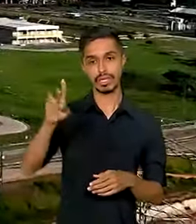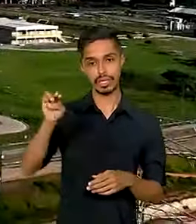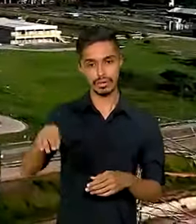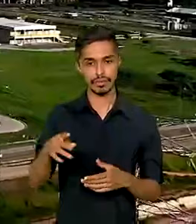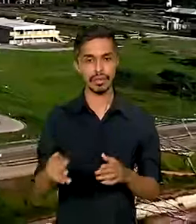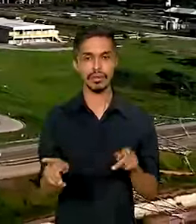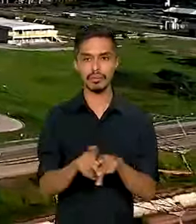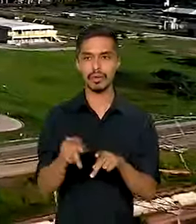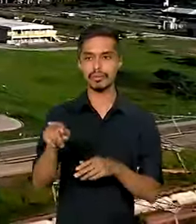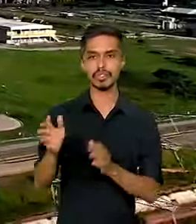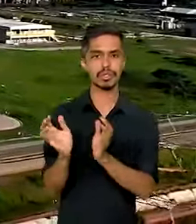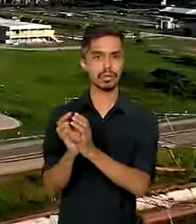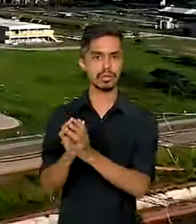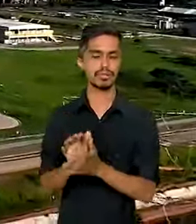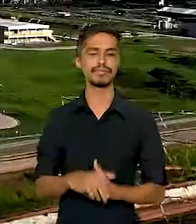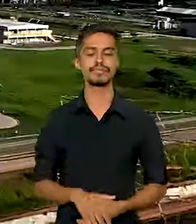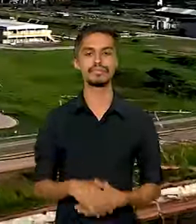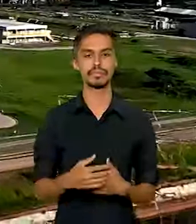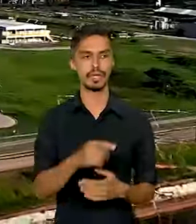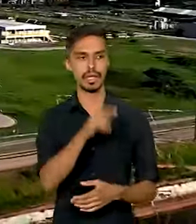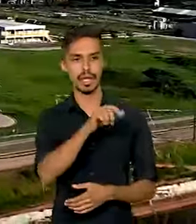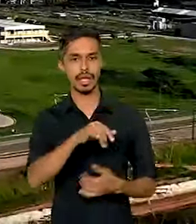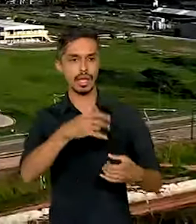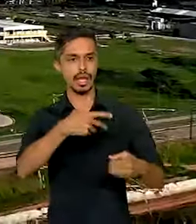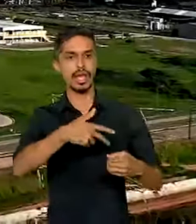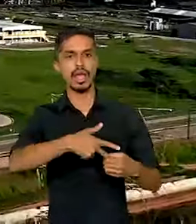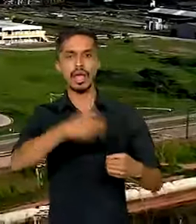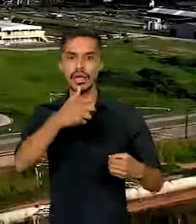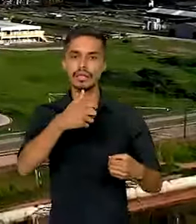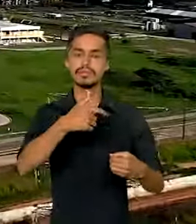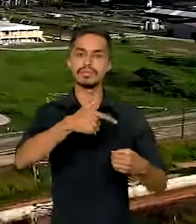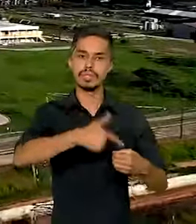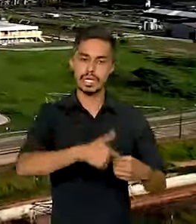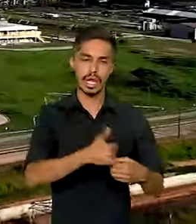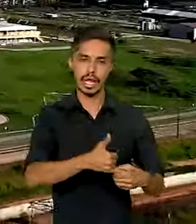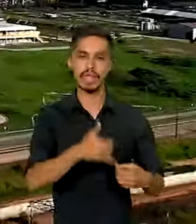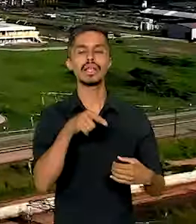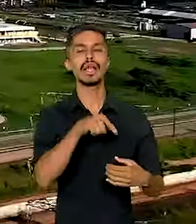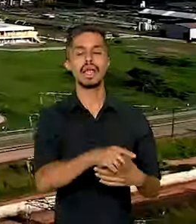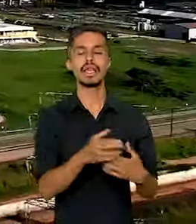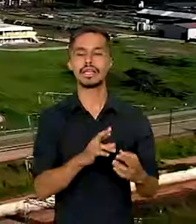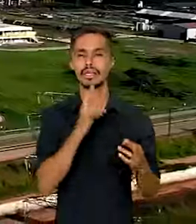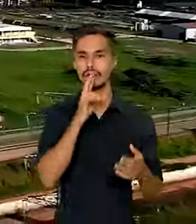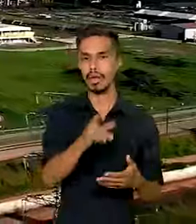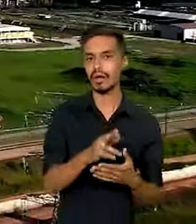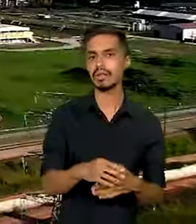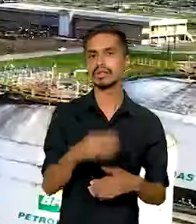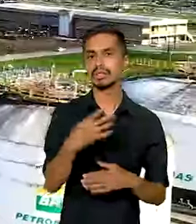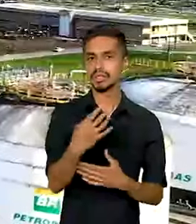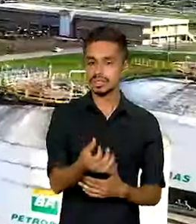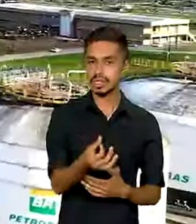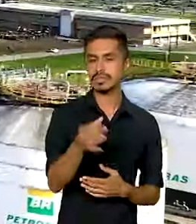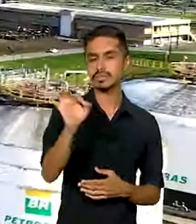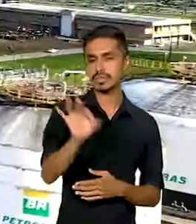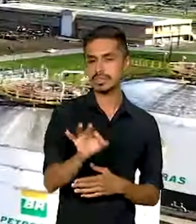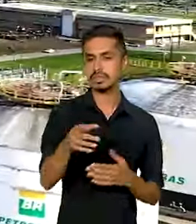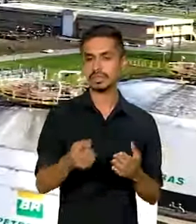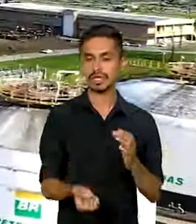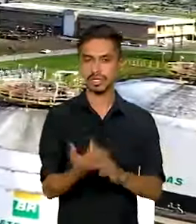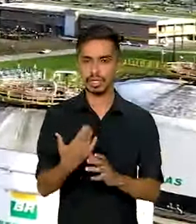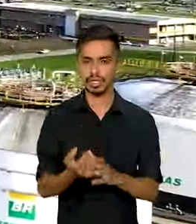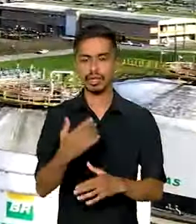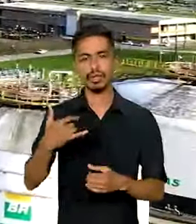a refinaria Abreu e Lima responde hoje por 6% da produção nacional de diesel, combustível